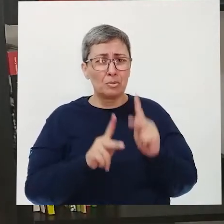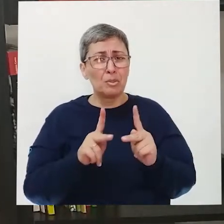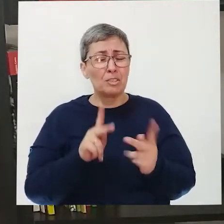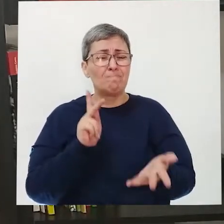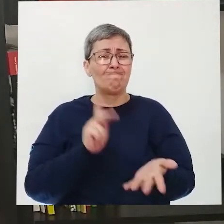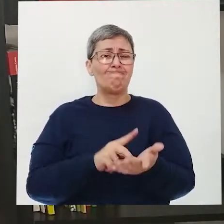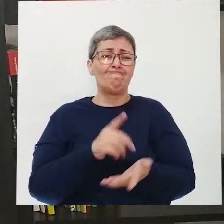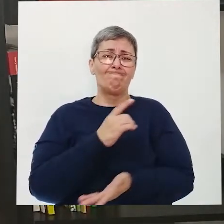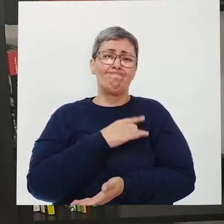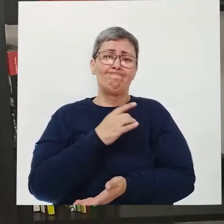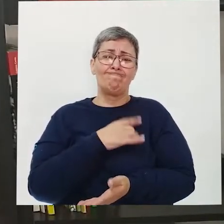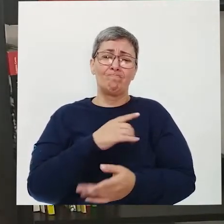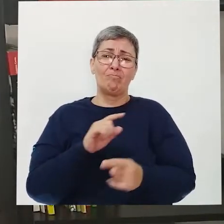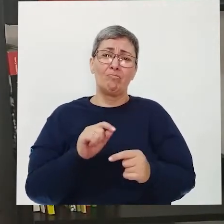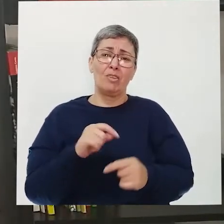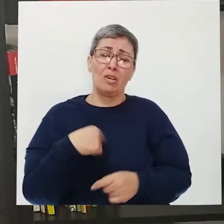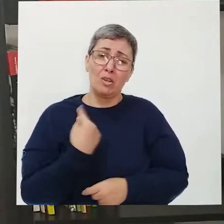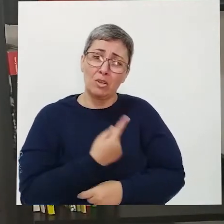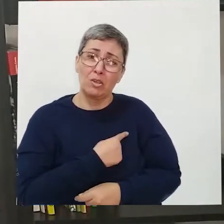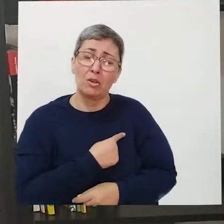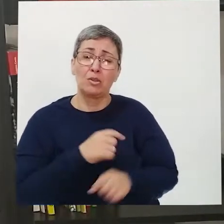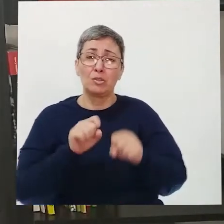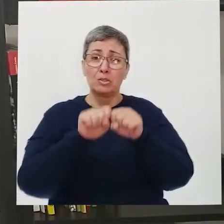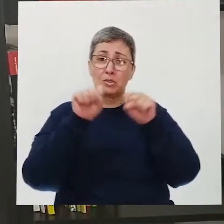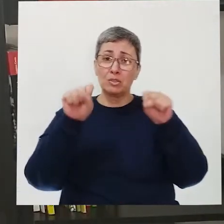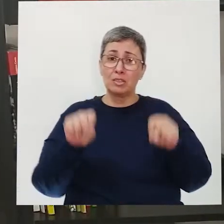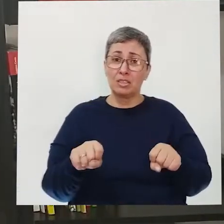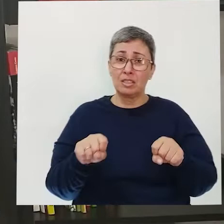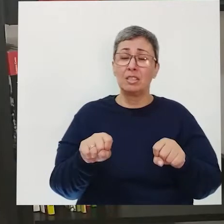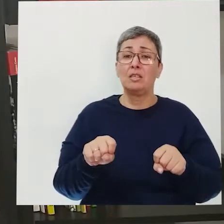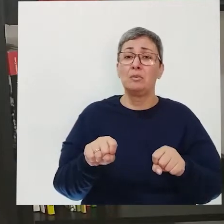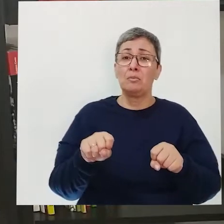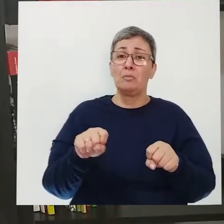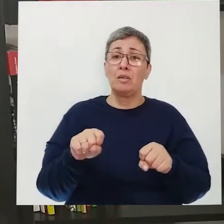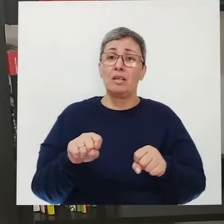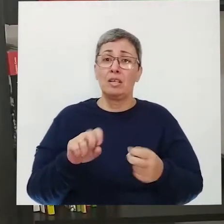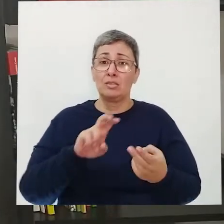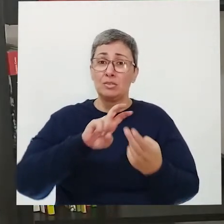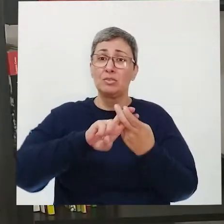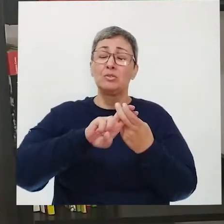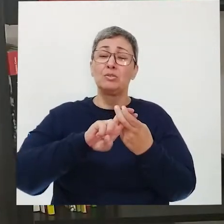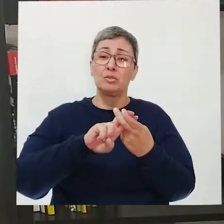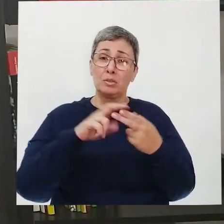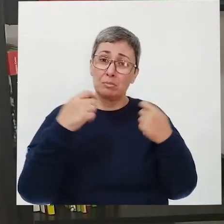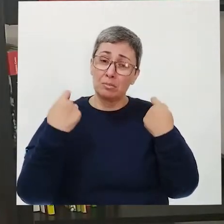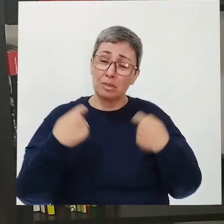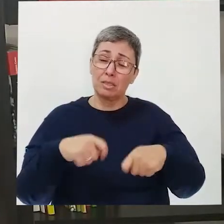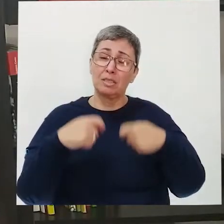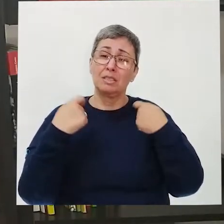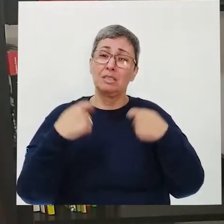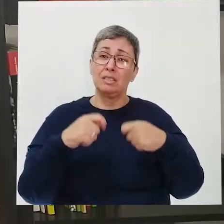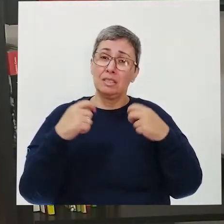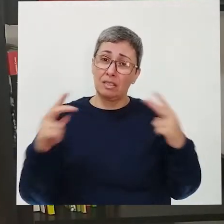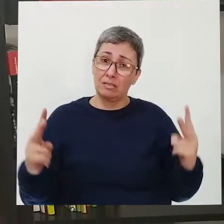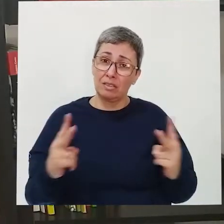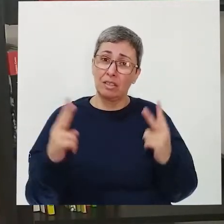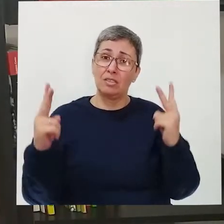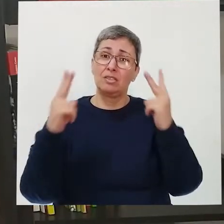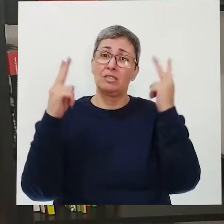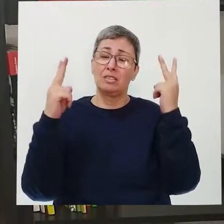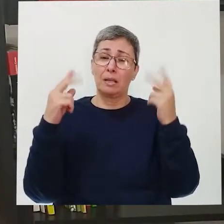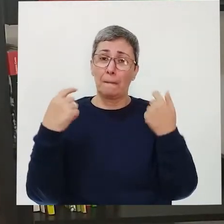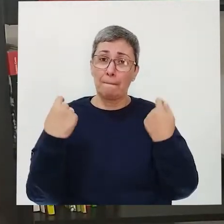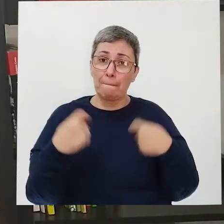medo real. O nosso sistema de saúde público, o nosso SUS, precisa ser valorizado,